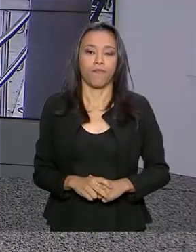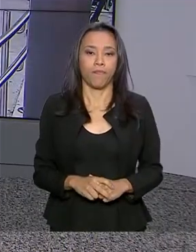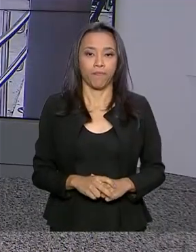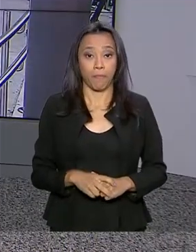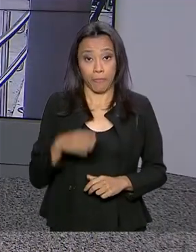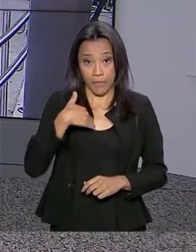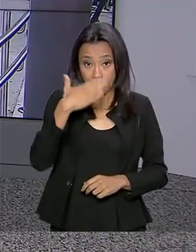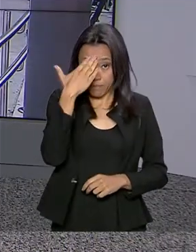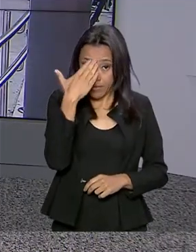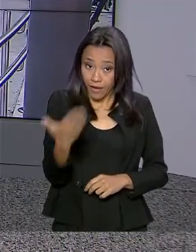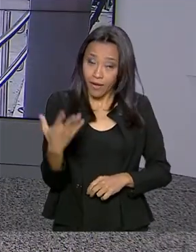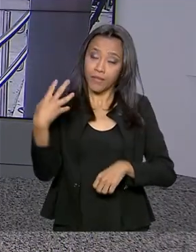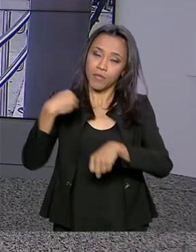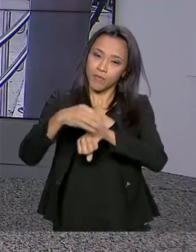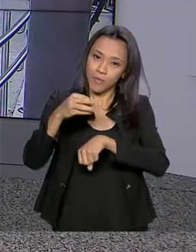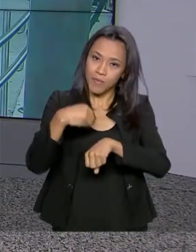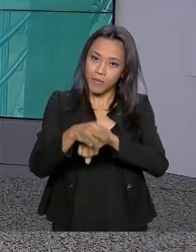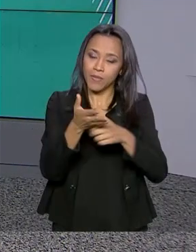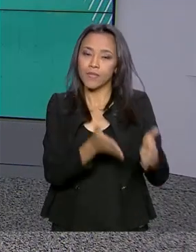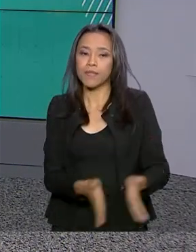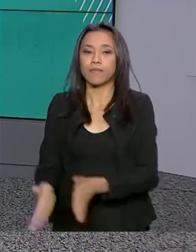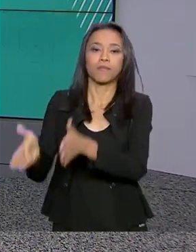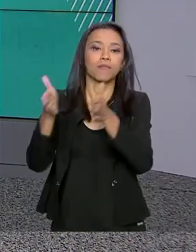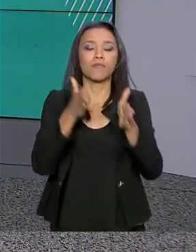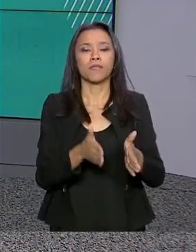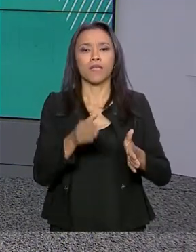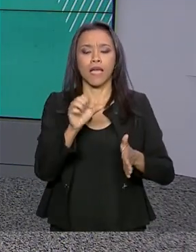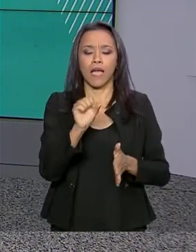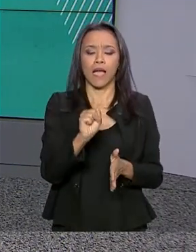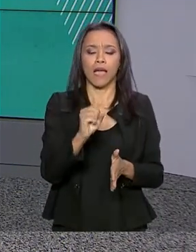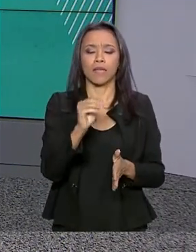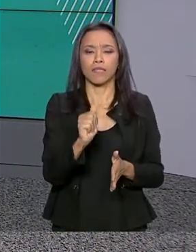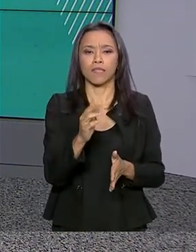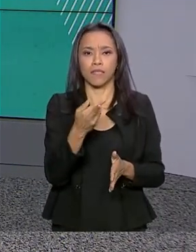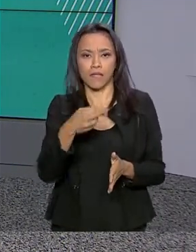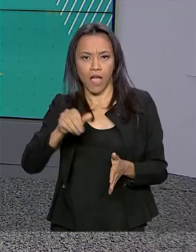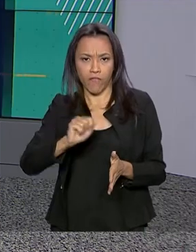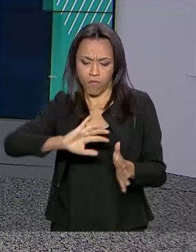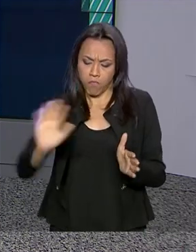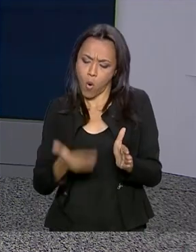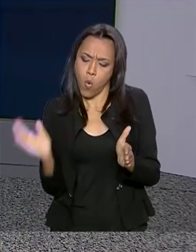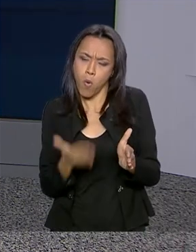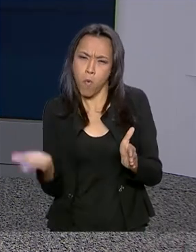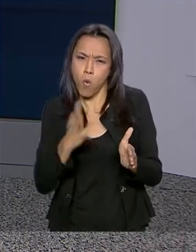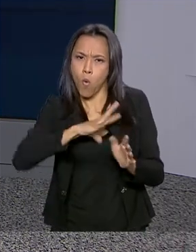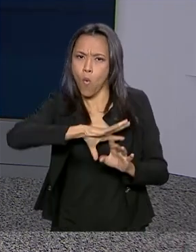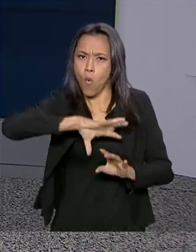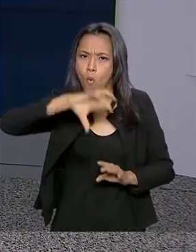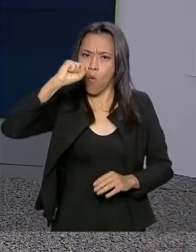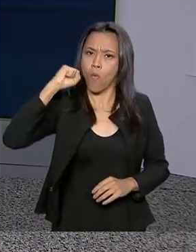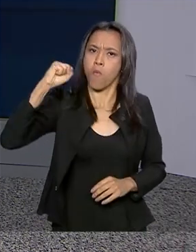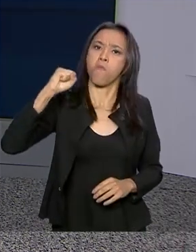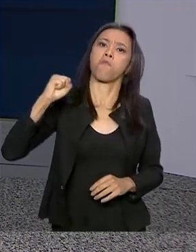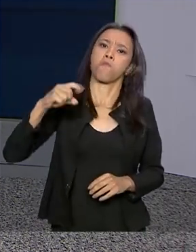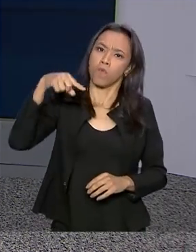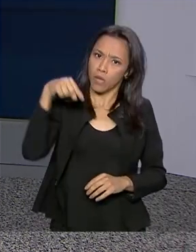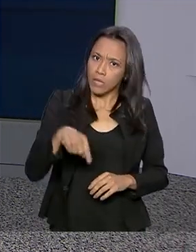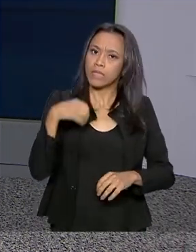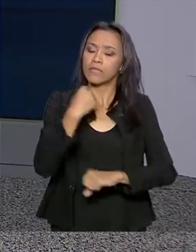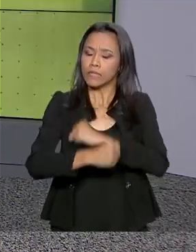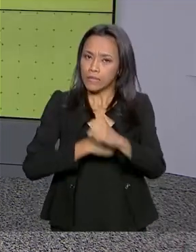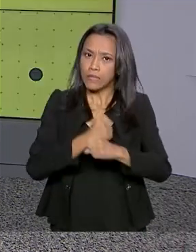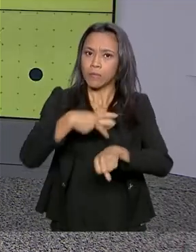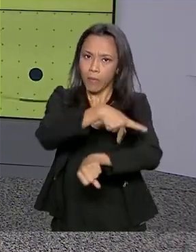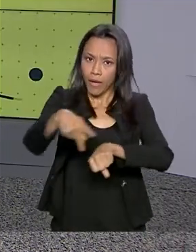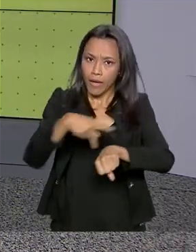Obrigada, Ricardo, pelas informações. A safra de grãos bateu um novo recorde. Este ano, o país deve colher mais